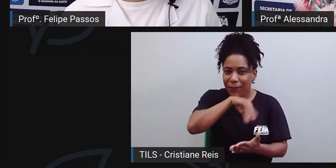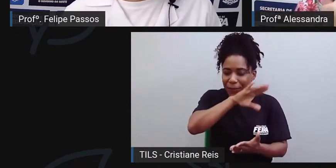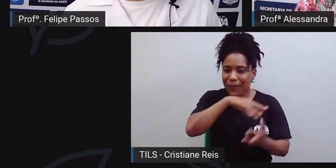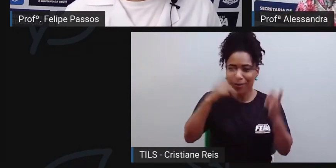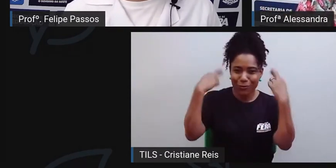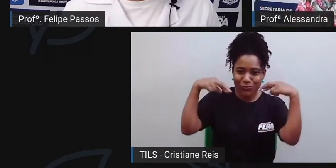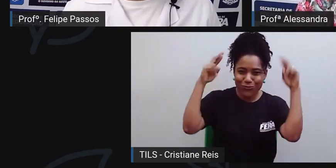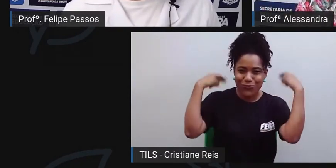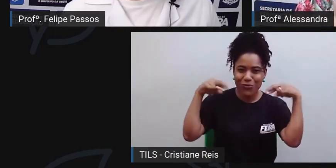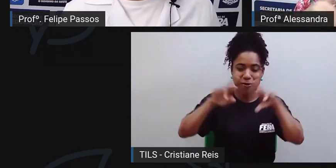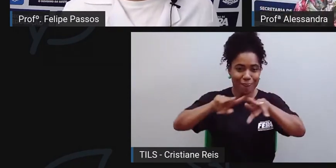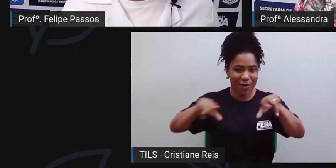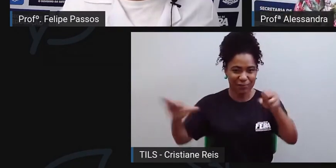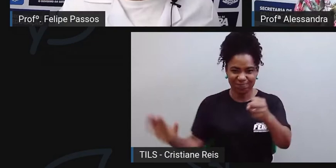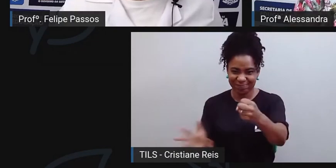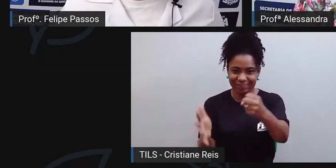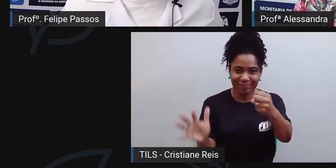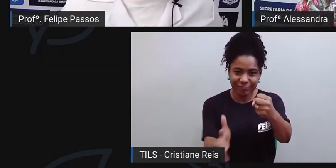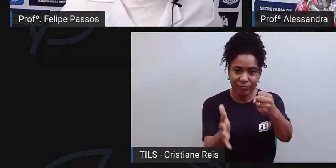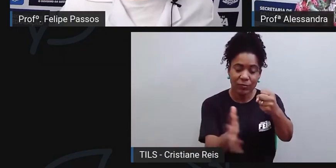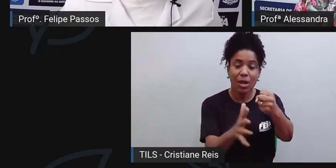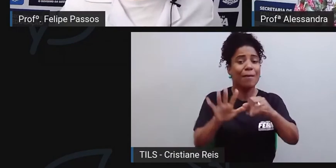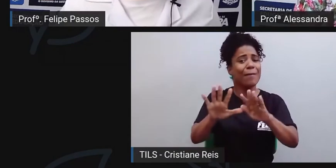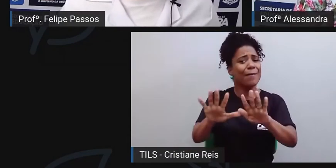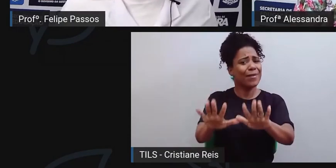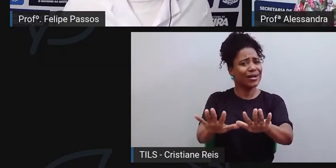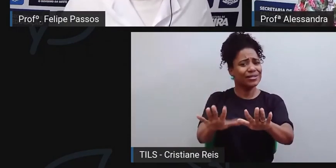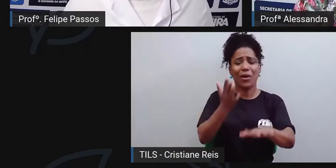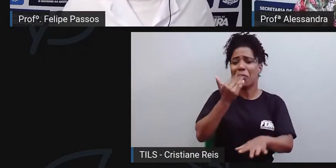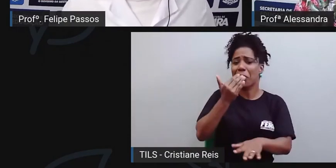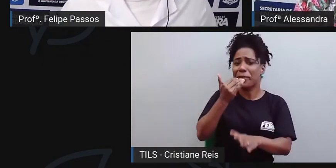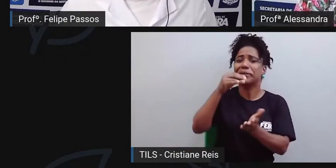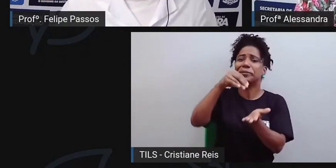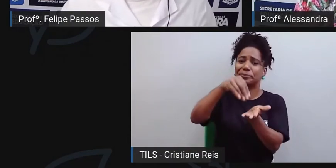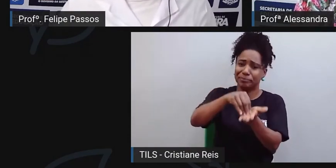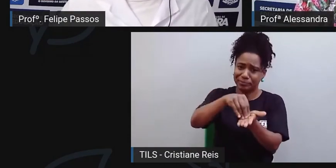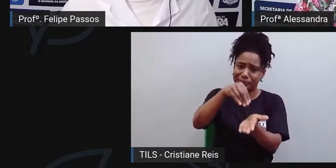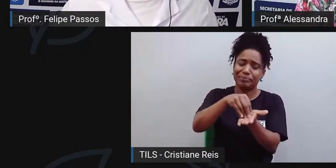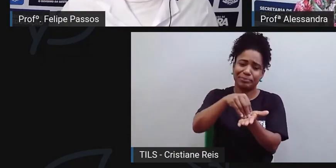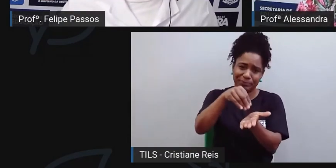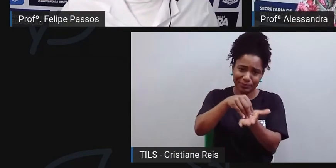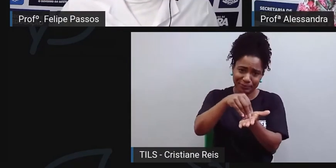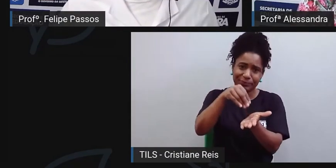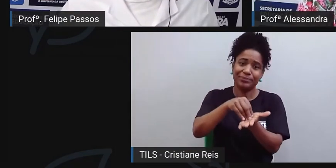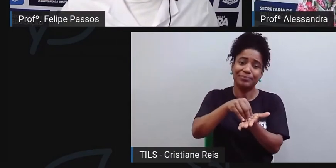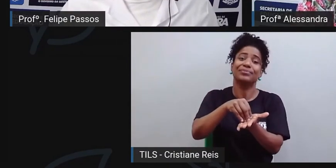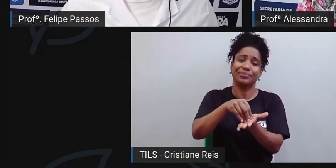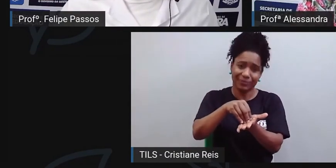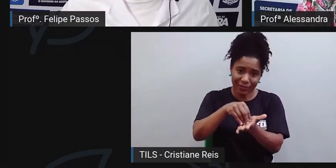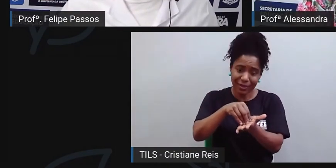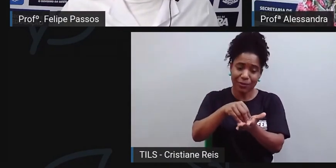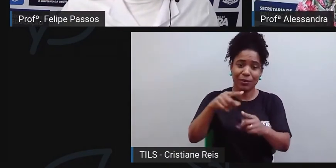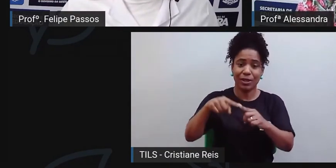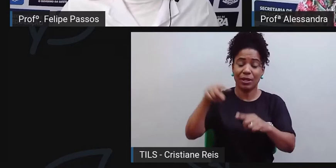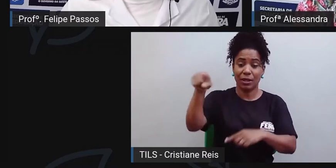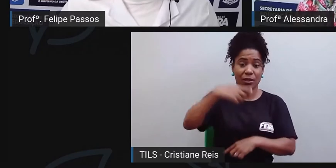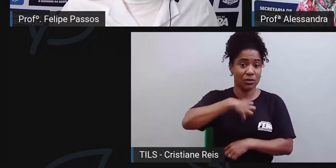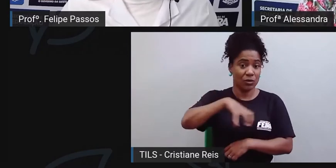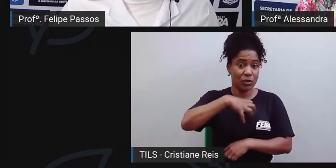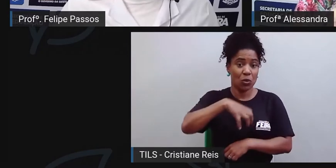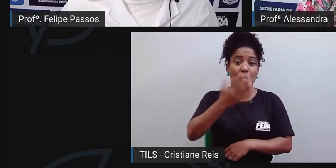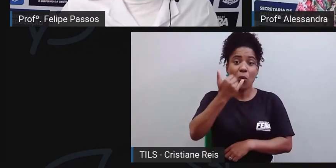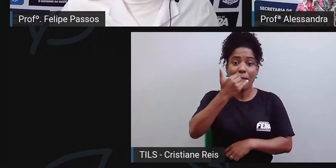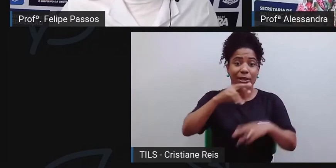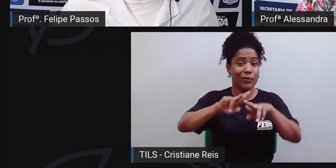mas isso também não é suficiente para a alimentação do engenho e a alimentação da capital, da população urbana de Salvador. Então, o que é vai acontecer?